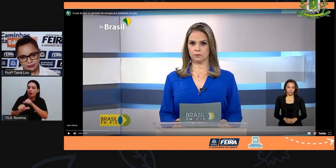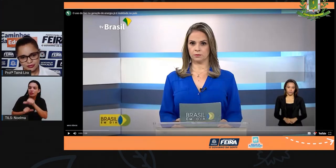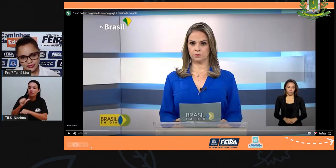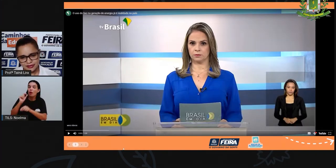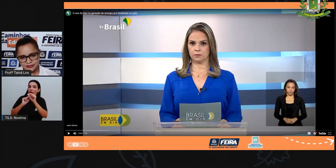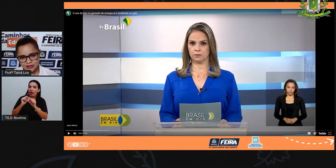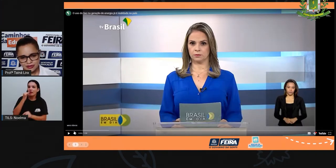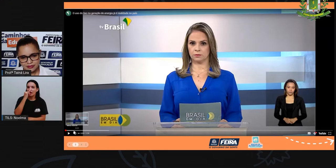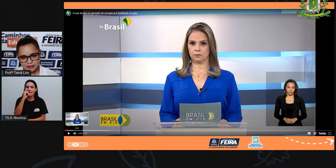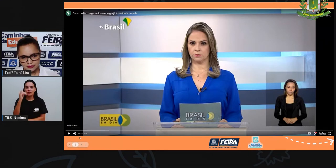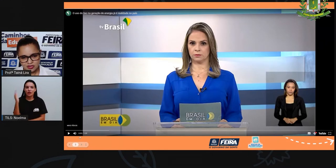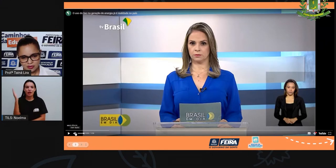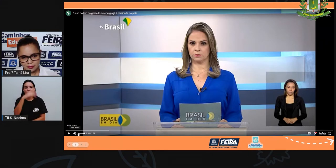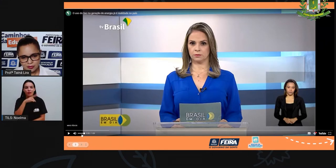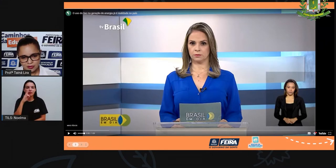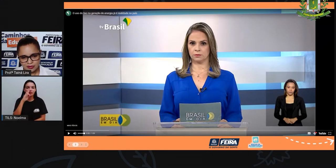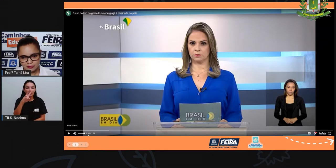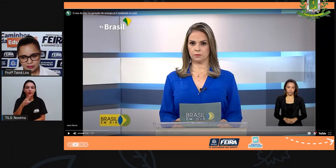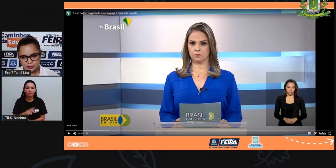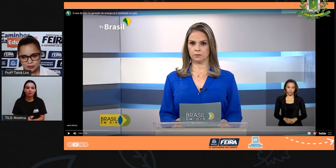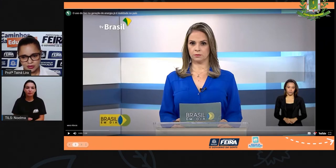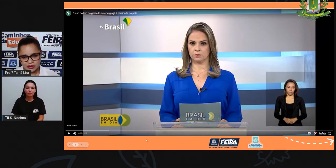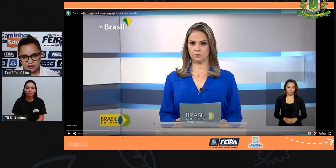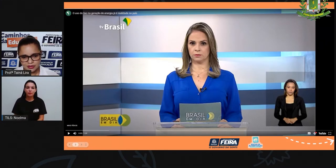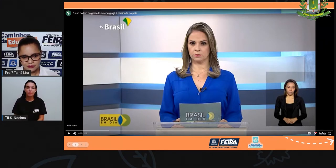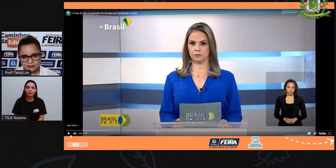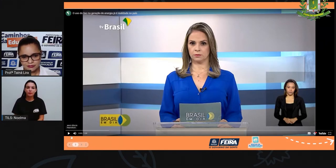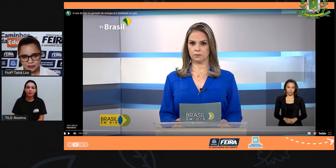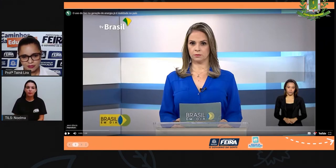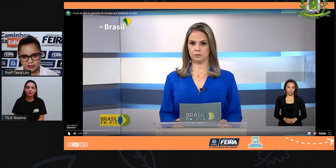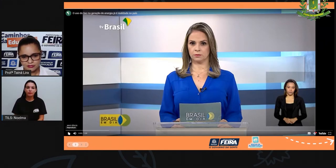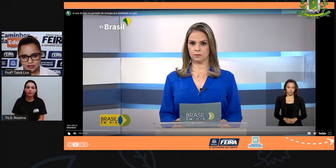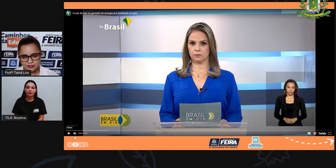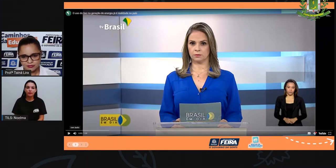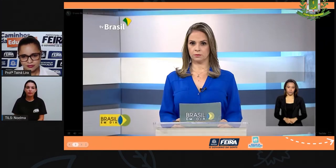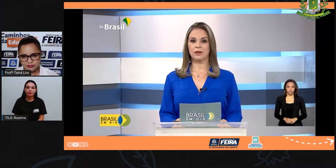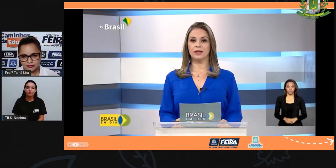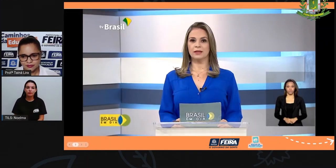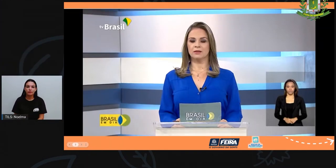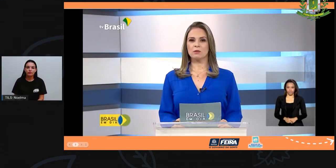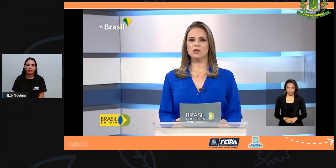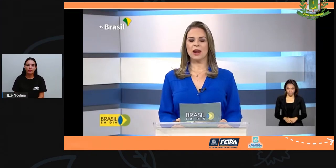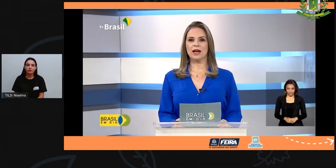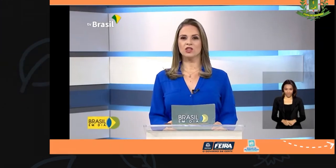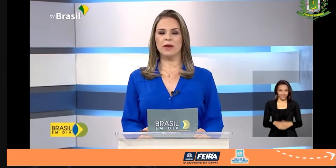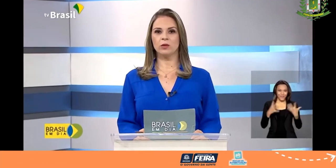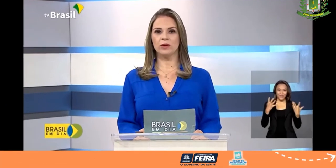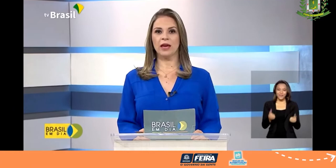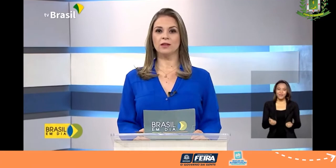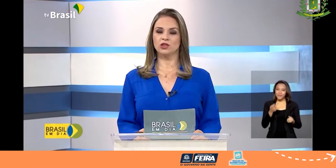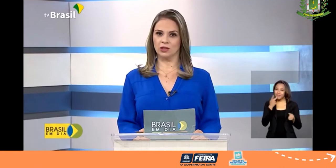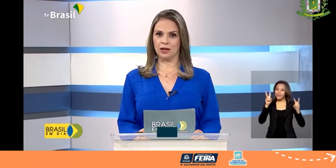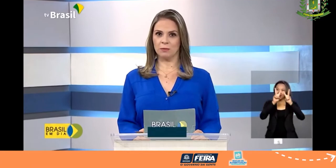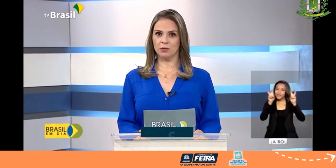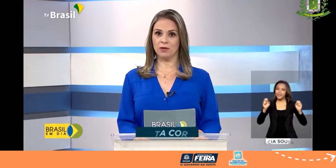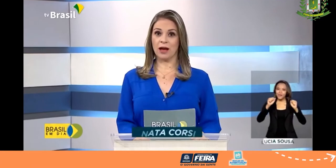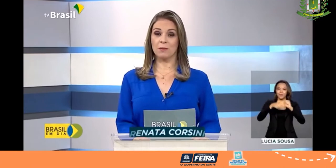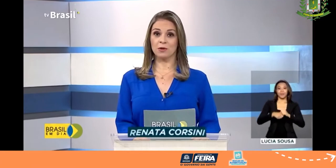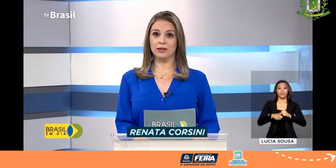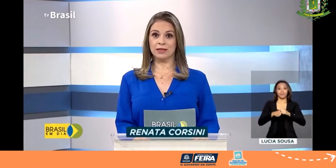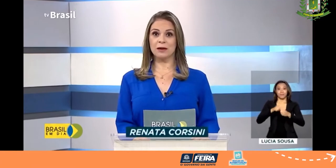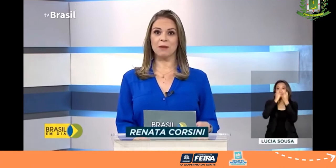Então, vamos ver? Deixa a Pró colocar o volume aqui e vamos ouvir. Vamos falar de meio ambiente,